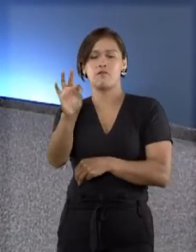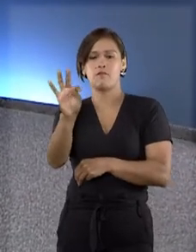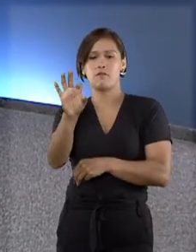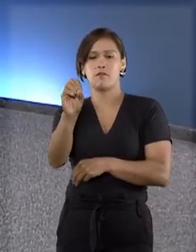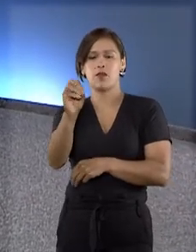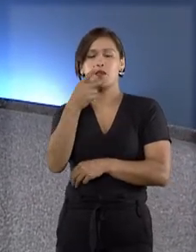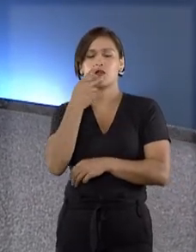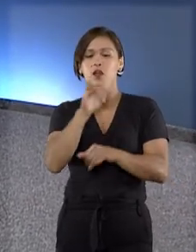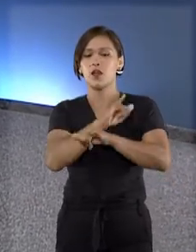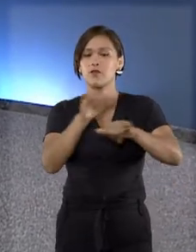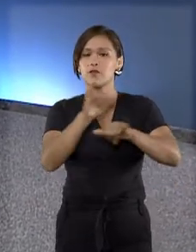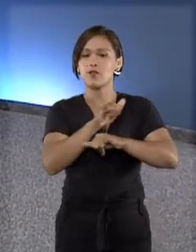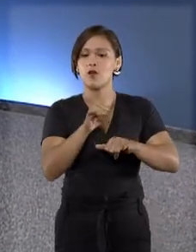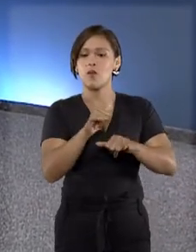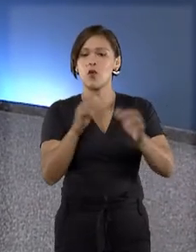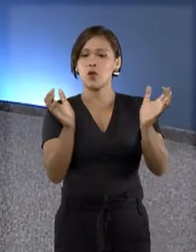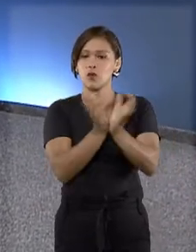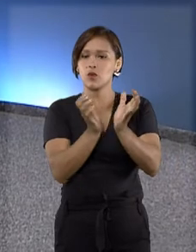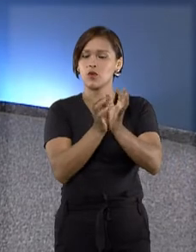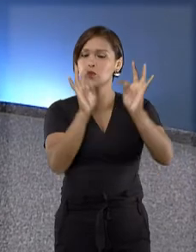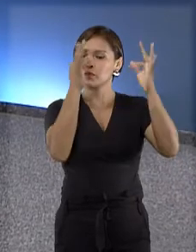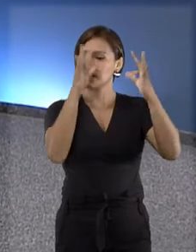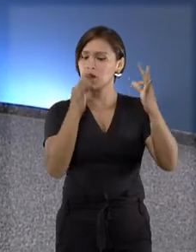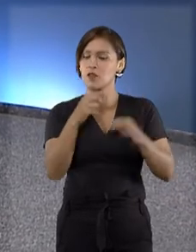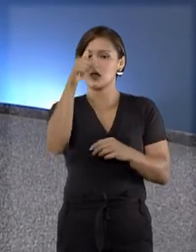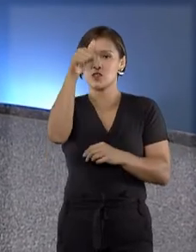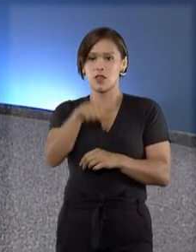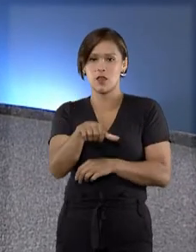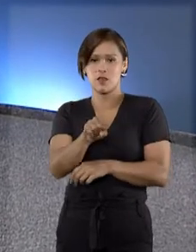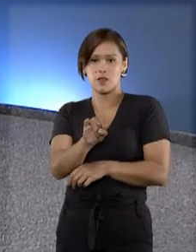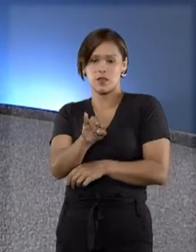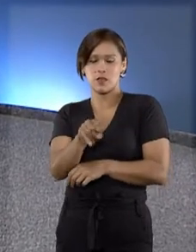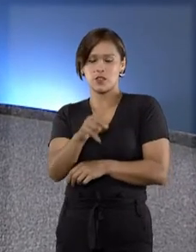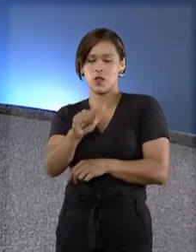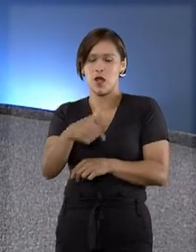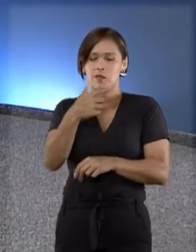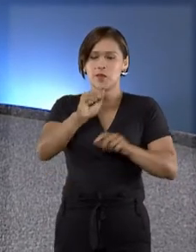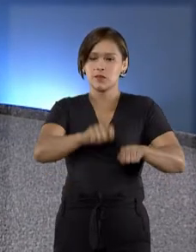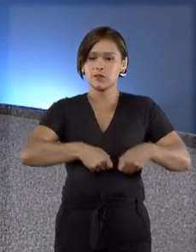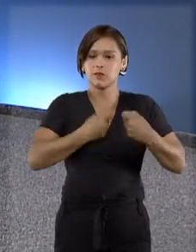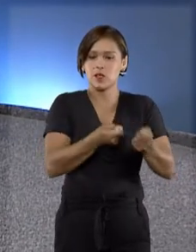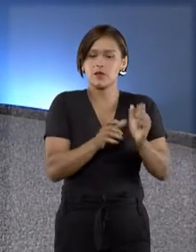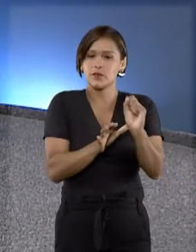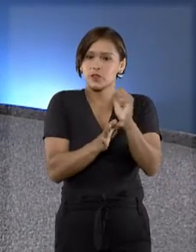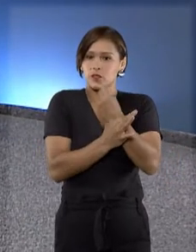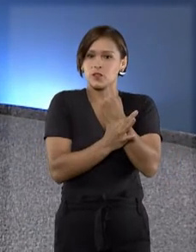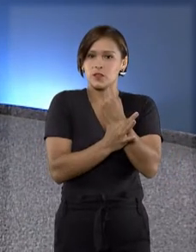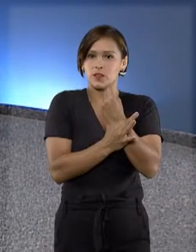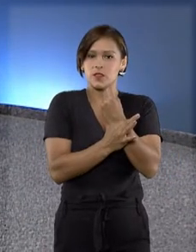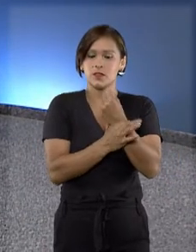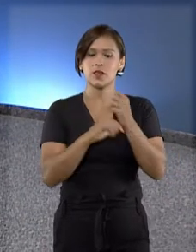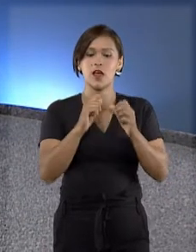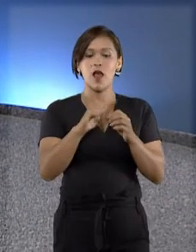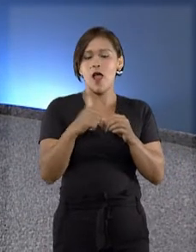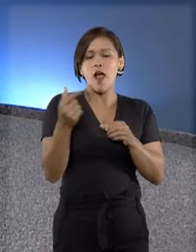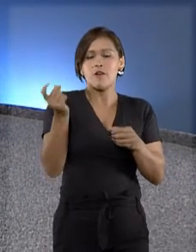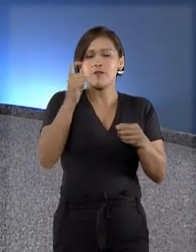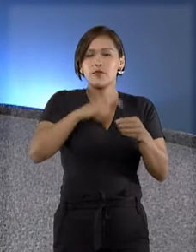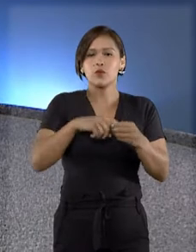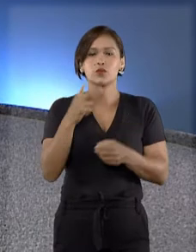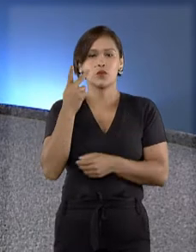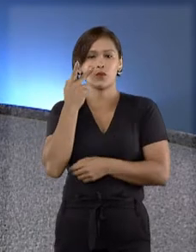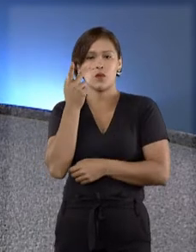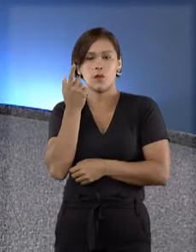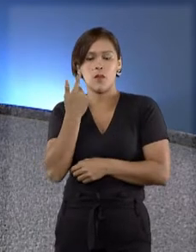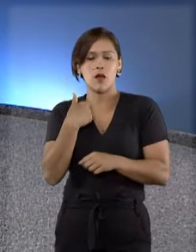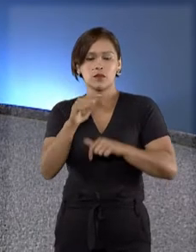Martins, informou que a rede de tecnologia da informação do tribunal, após reforço de segurança, voltou a funcionar